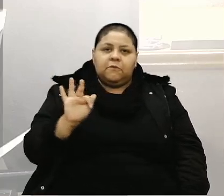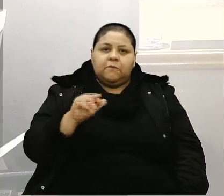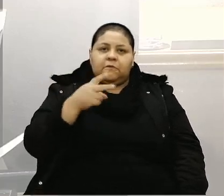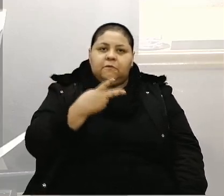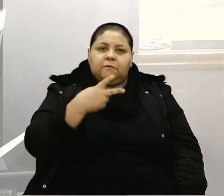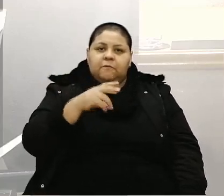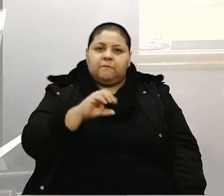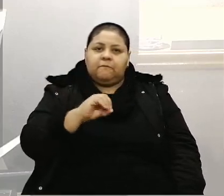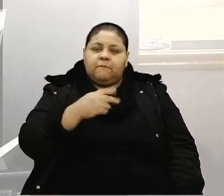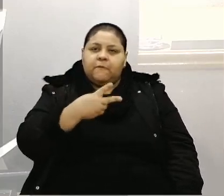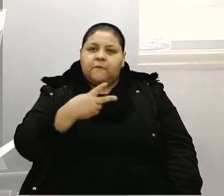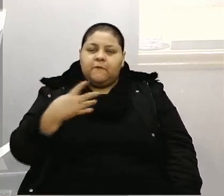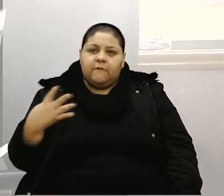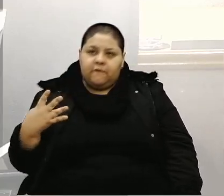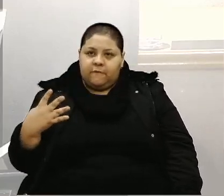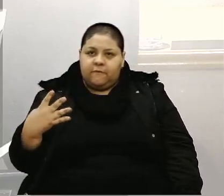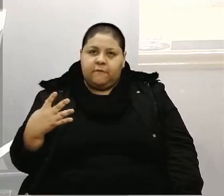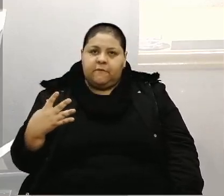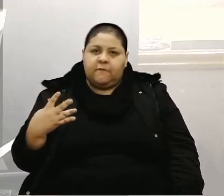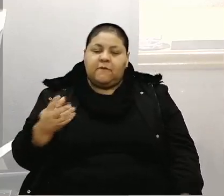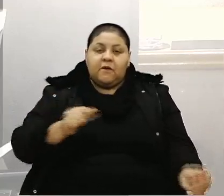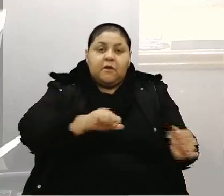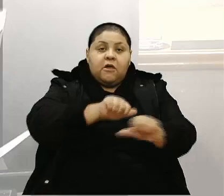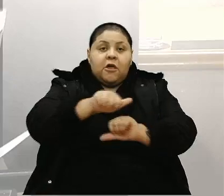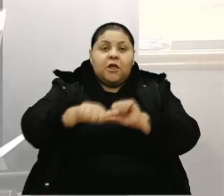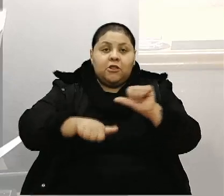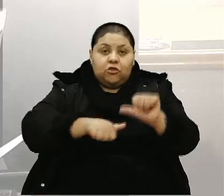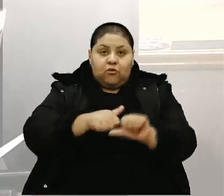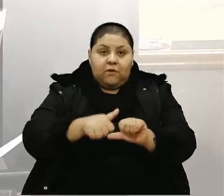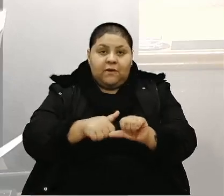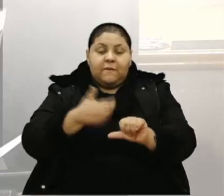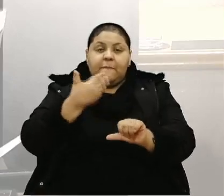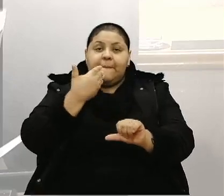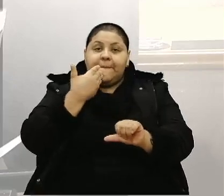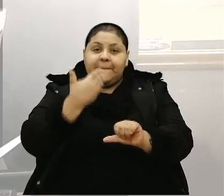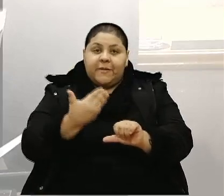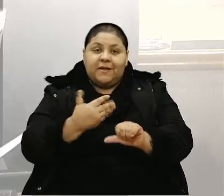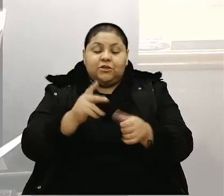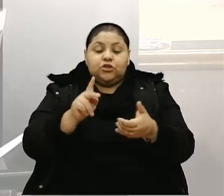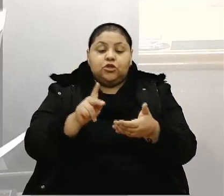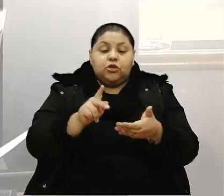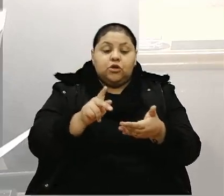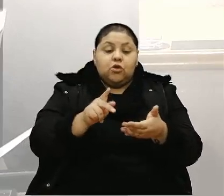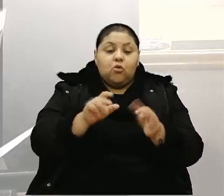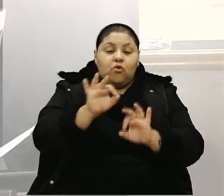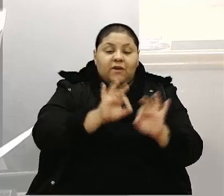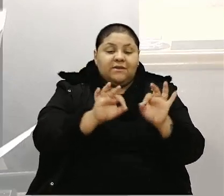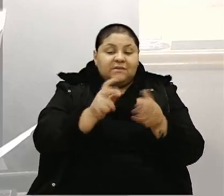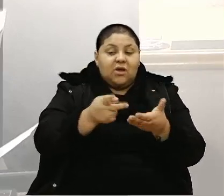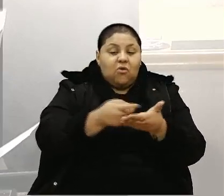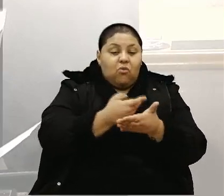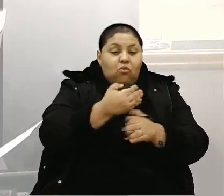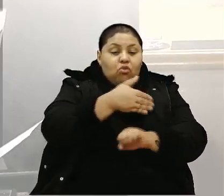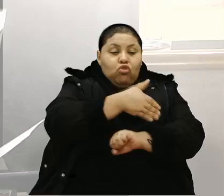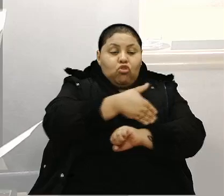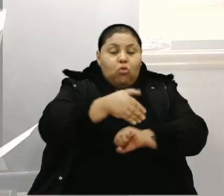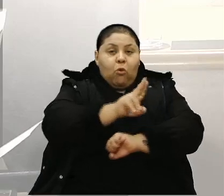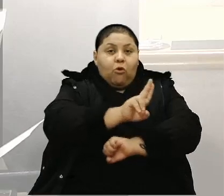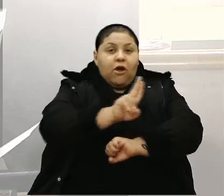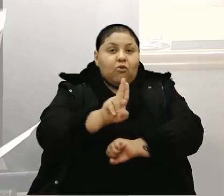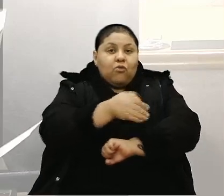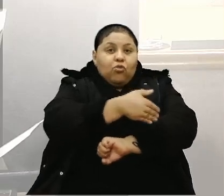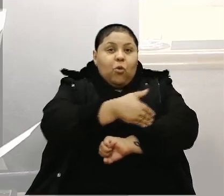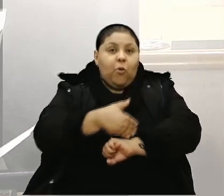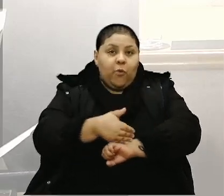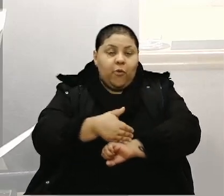2024. A alteração visa corrigir um equívoco na denominação de uma via pública municipal